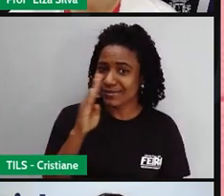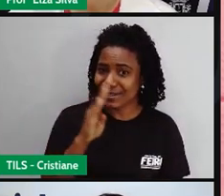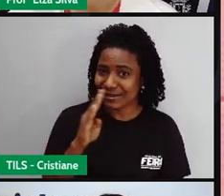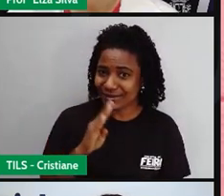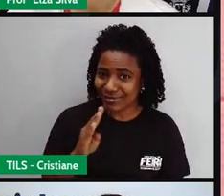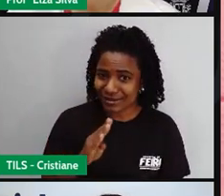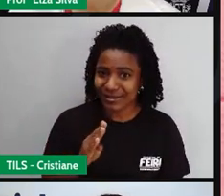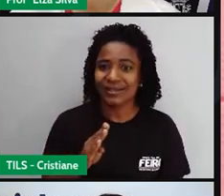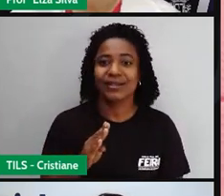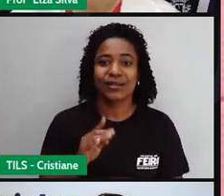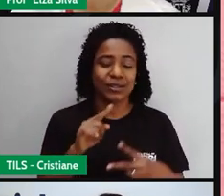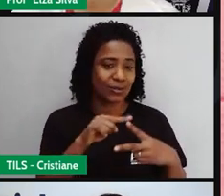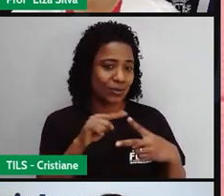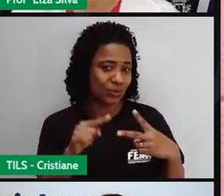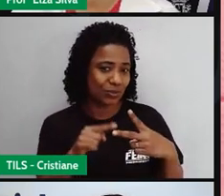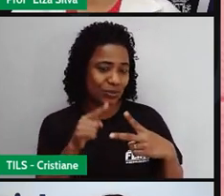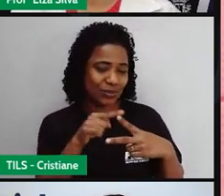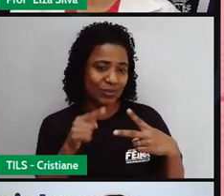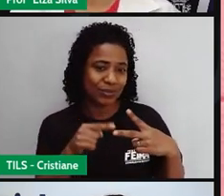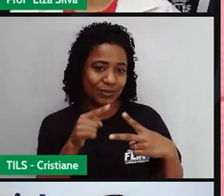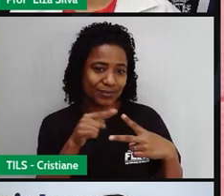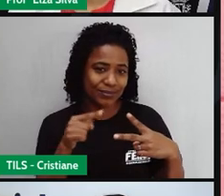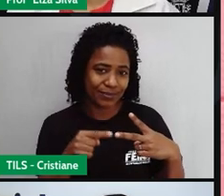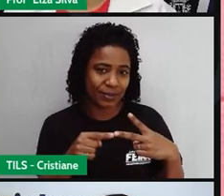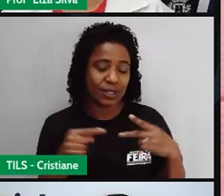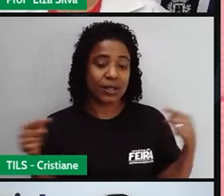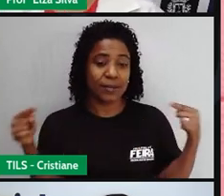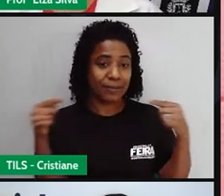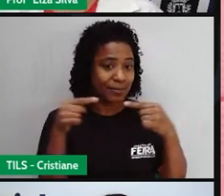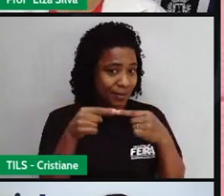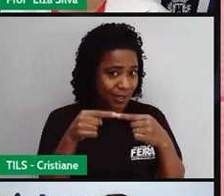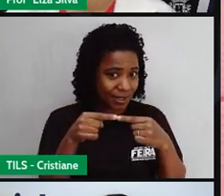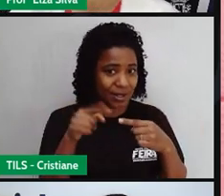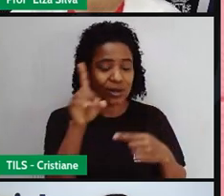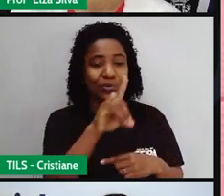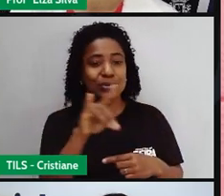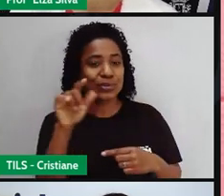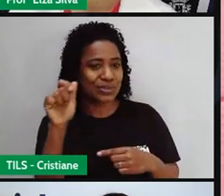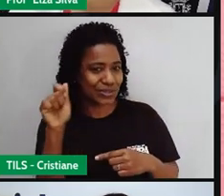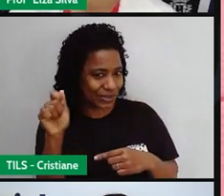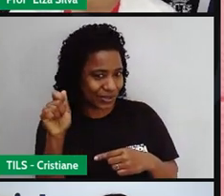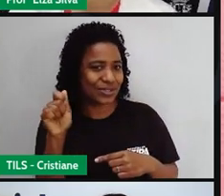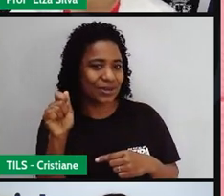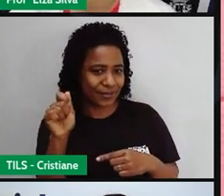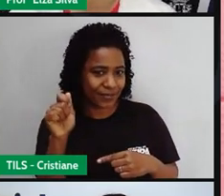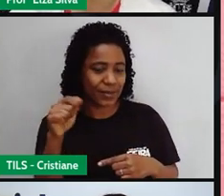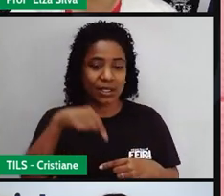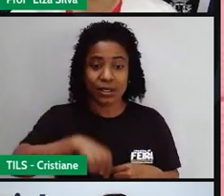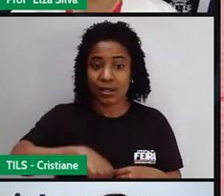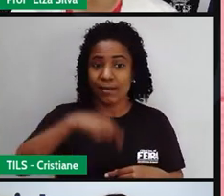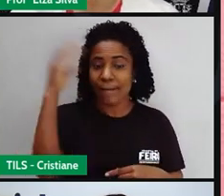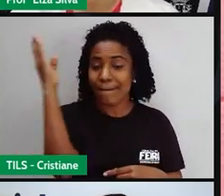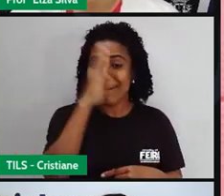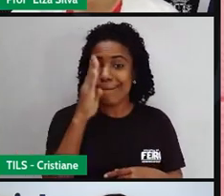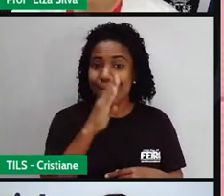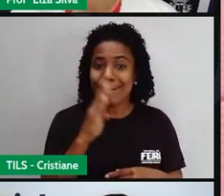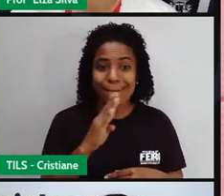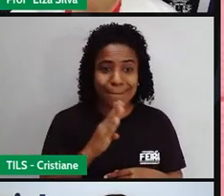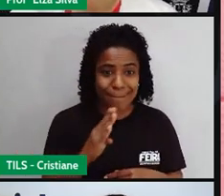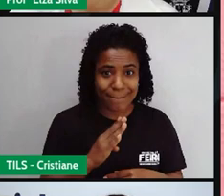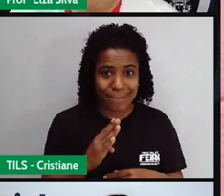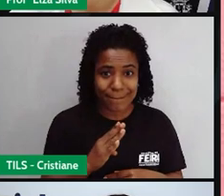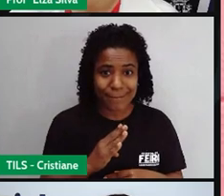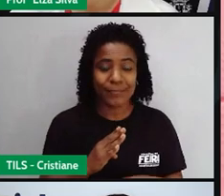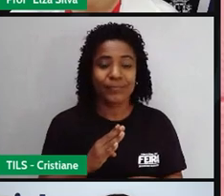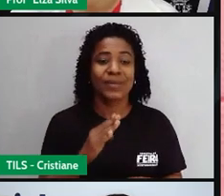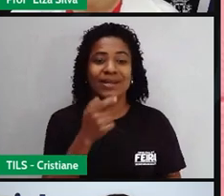duas imagens que são altamente representativas para essa comemoração. Aqui no Brasil, observem que Brasil em inglês é